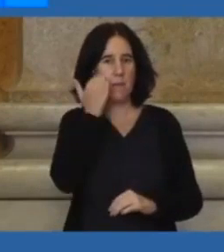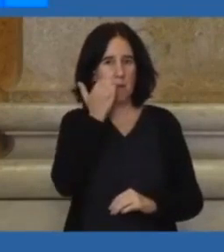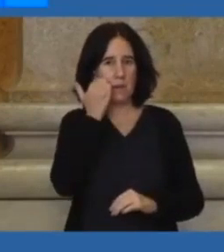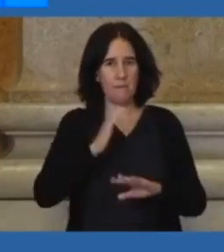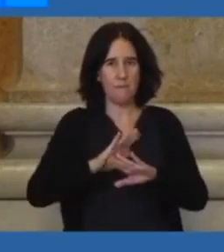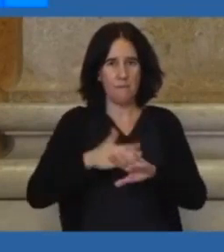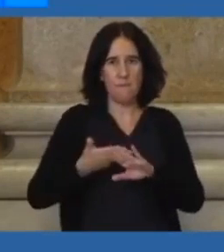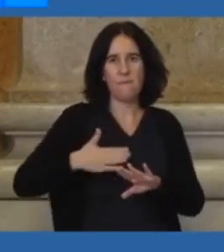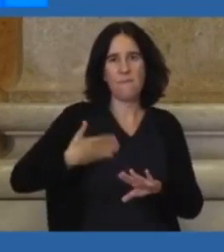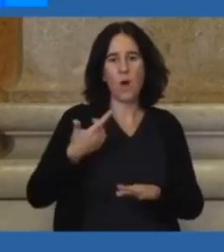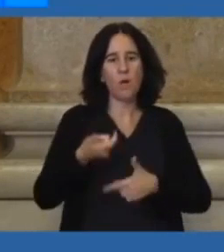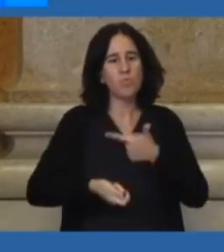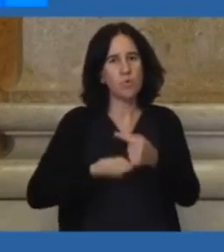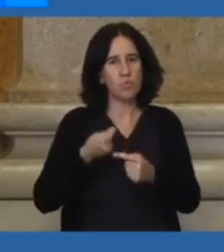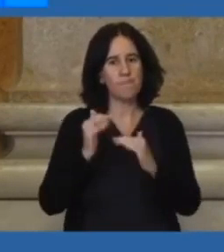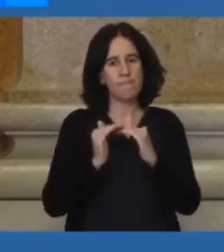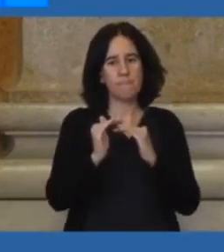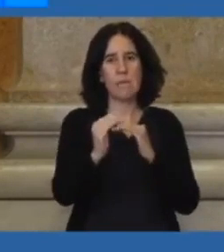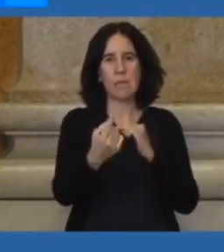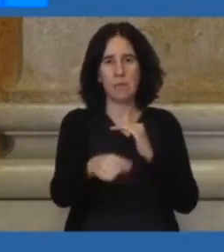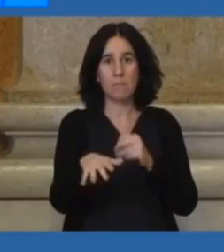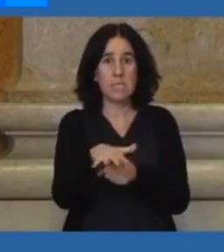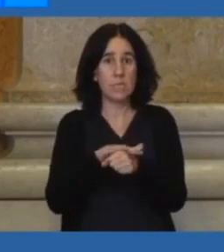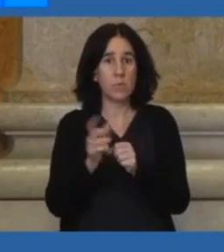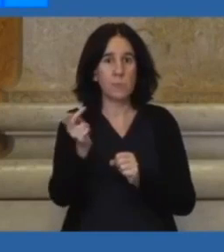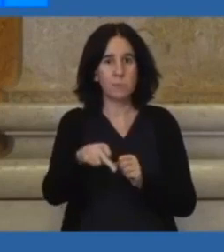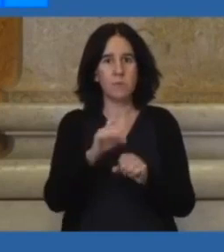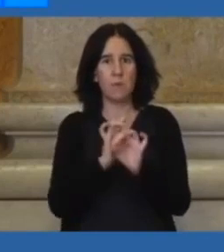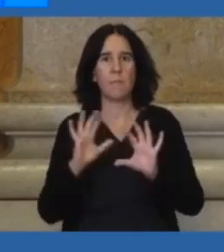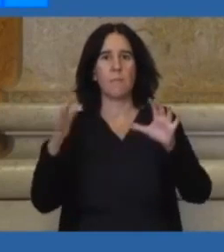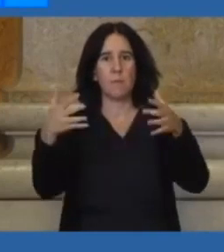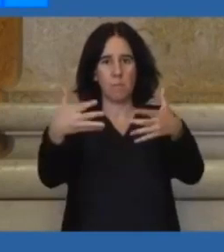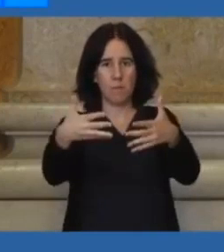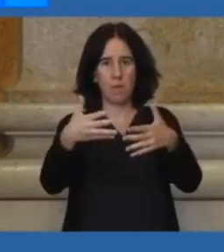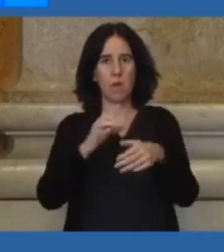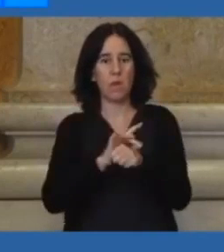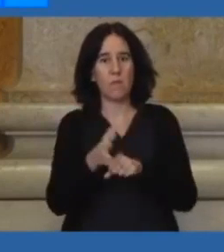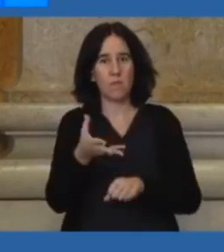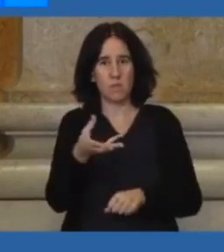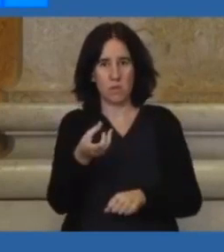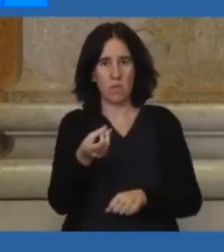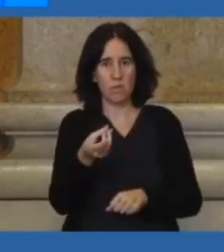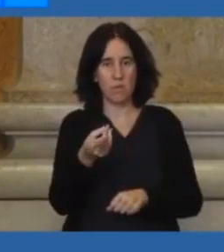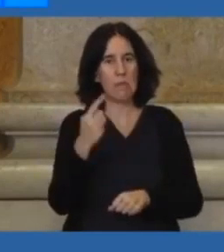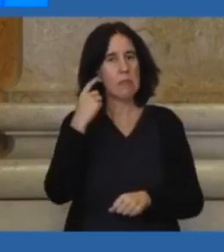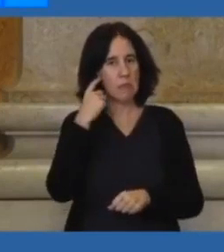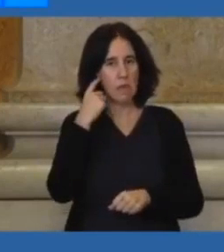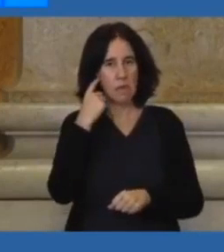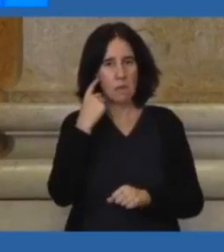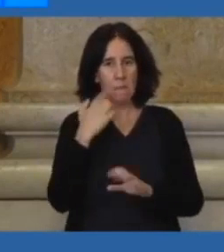progressivo e consistente da situação da pandemia Covid-19 desde